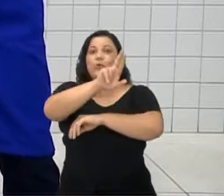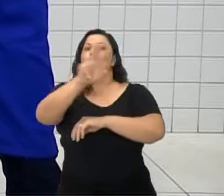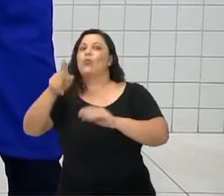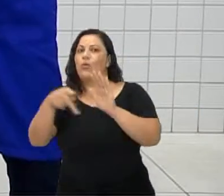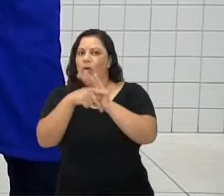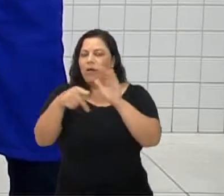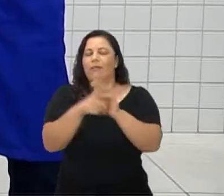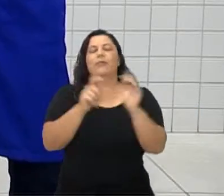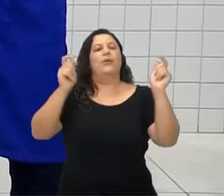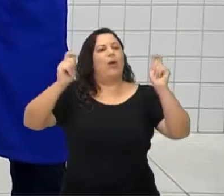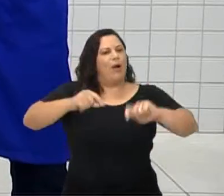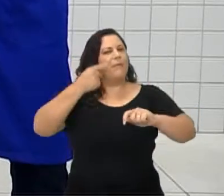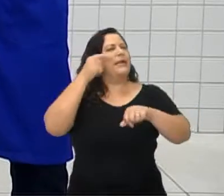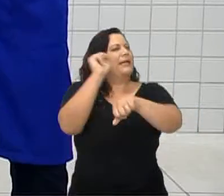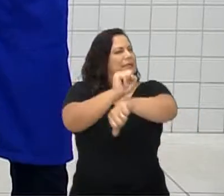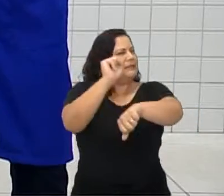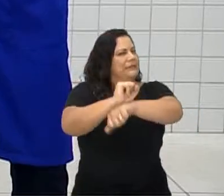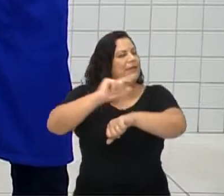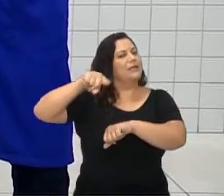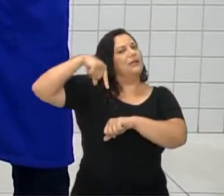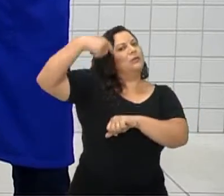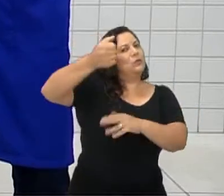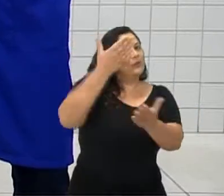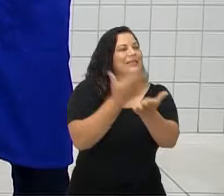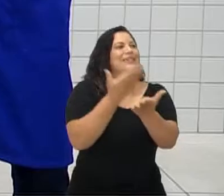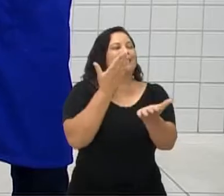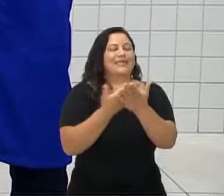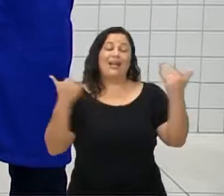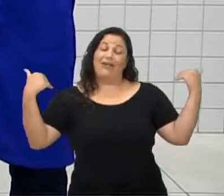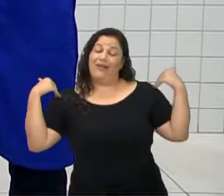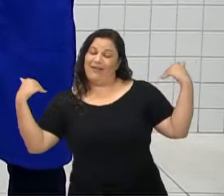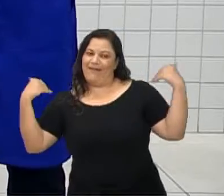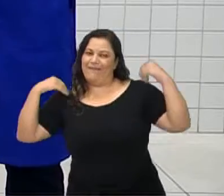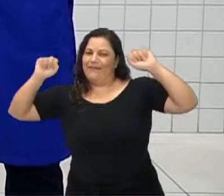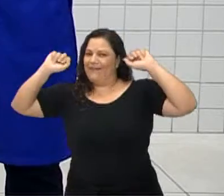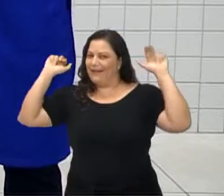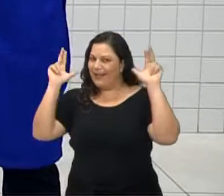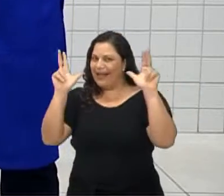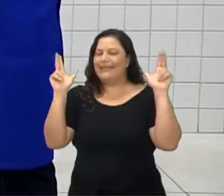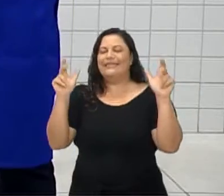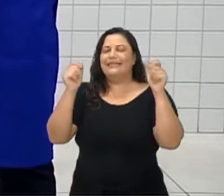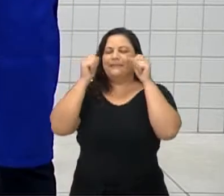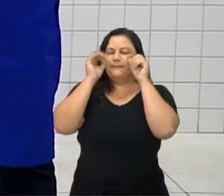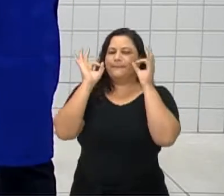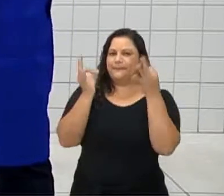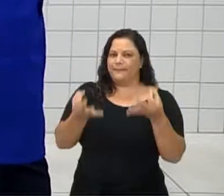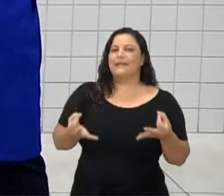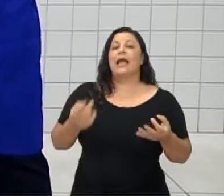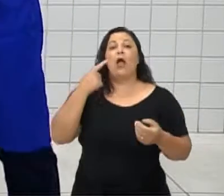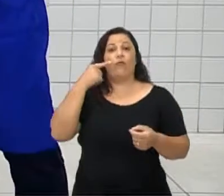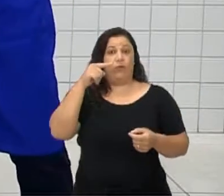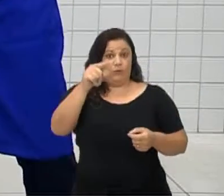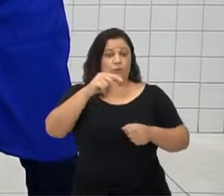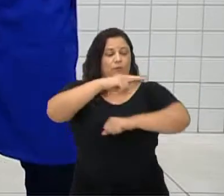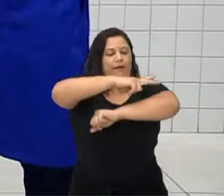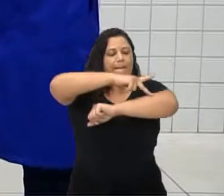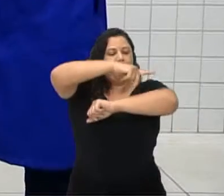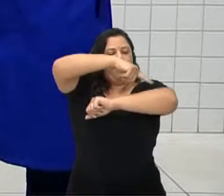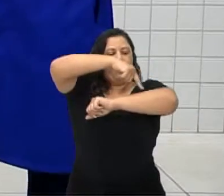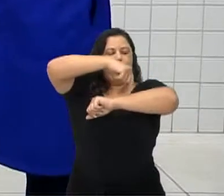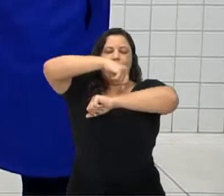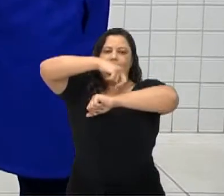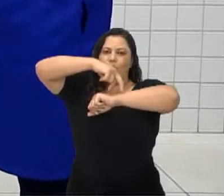Aguardem nas nossas próximas aulas de educação física. Fique esperto! A gente vai ver esse passinho do Michael Jackson. Tá bom?